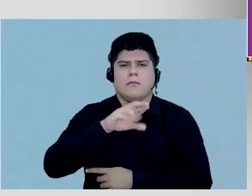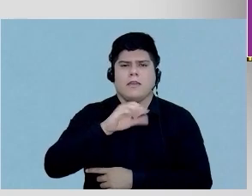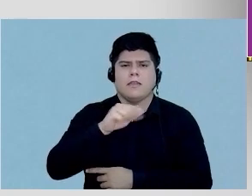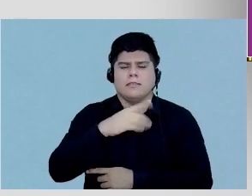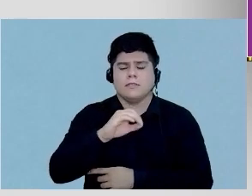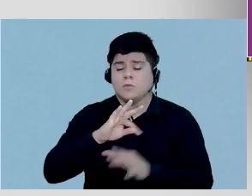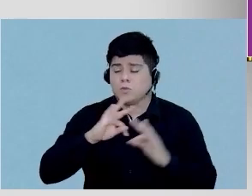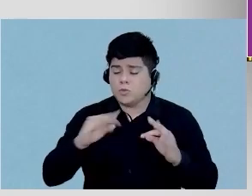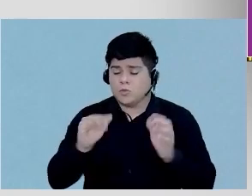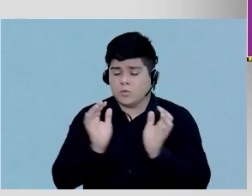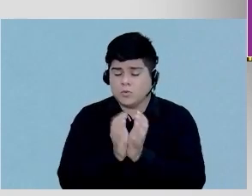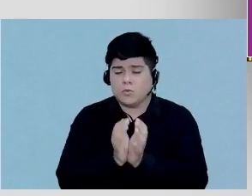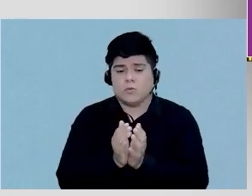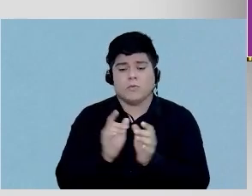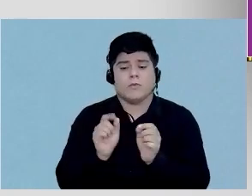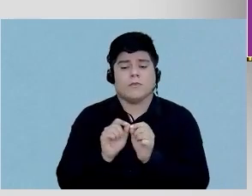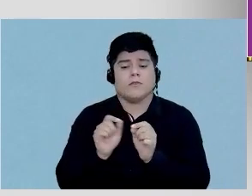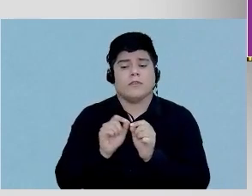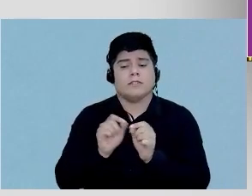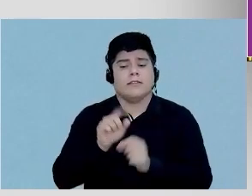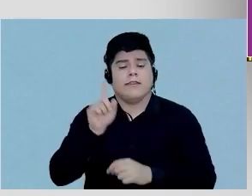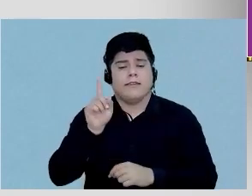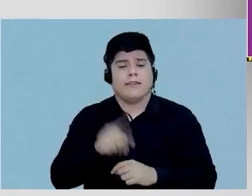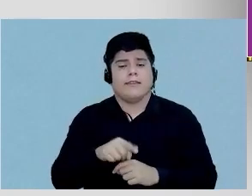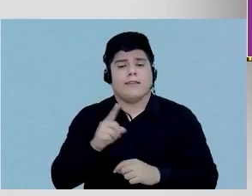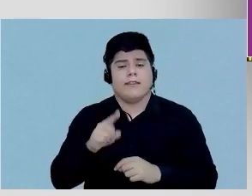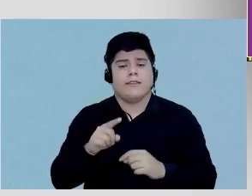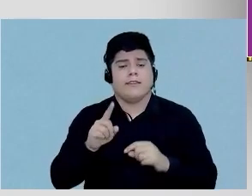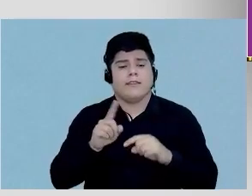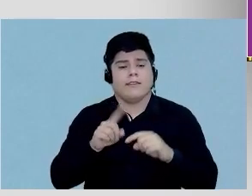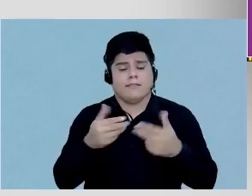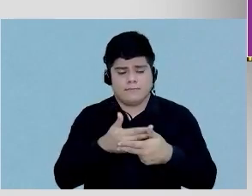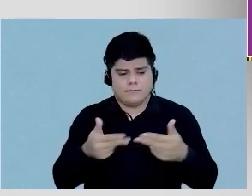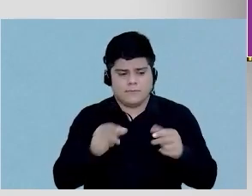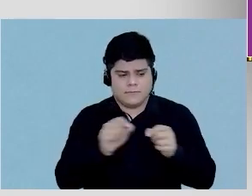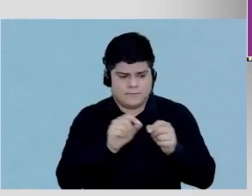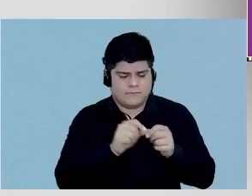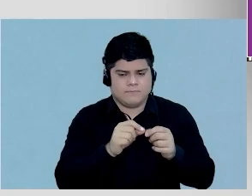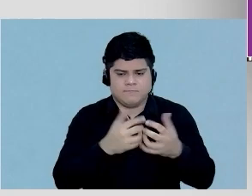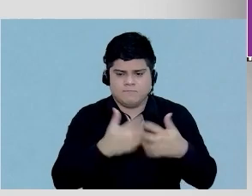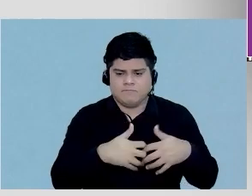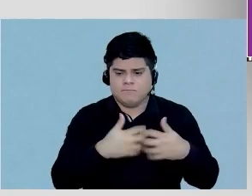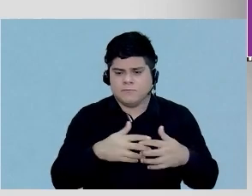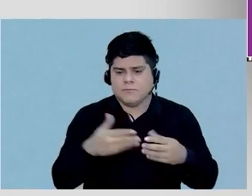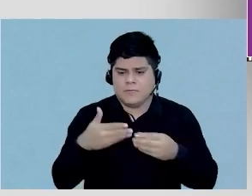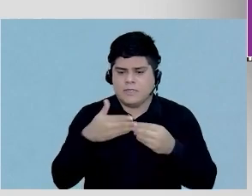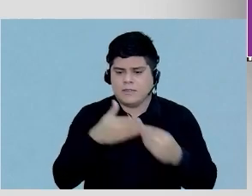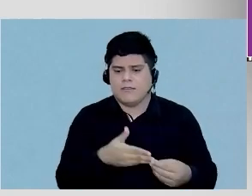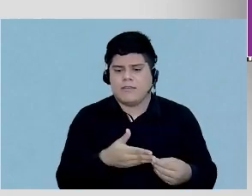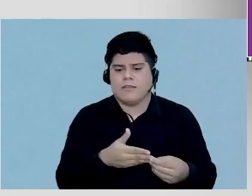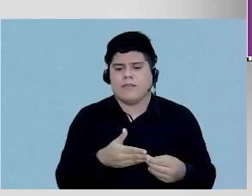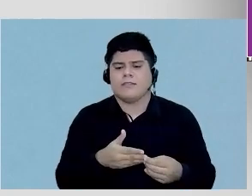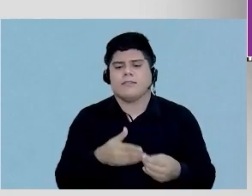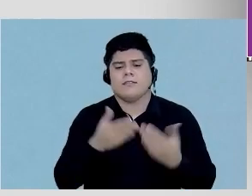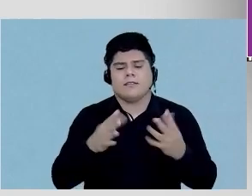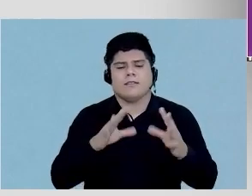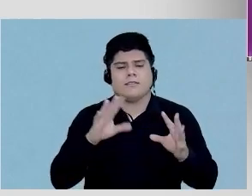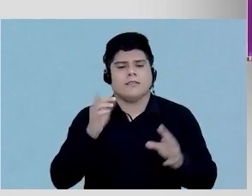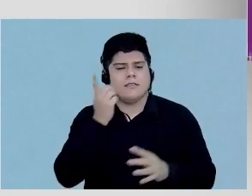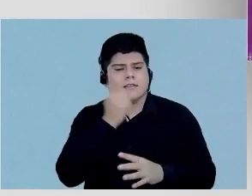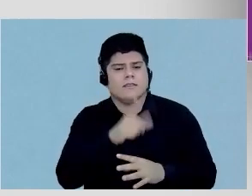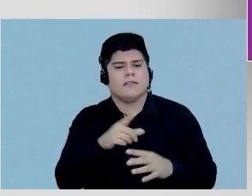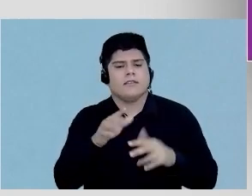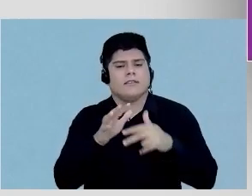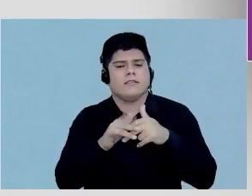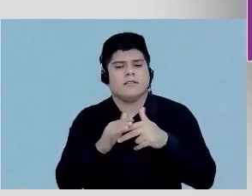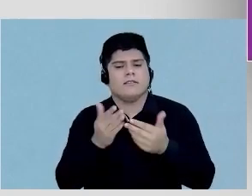equipe que está fazendo esse equipamento funcionar na prática e trazendo esse resultado para